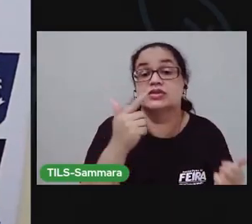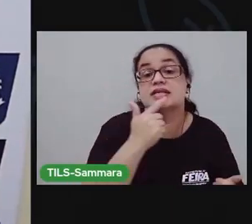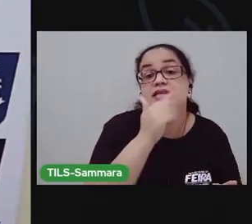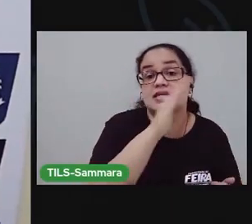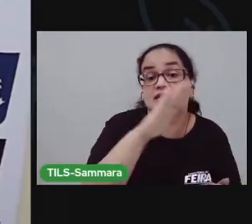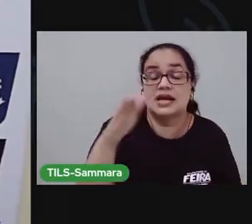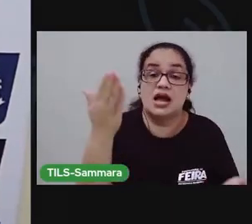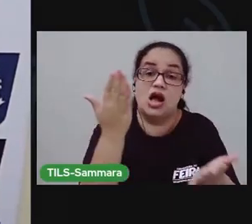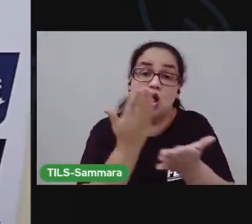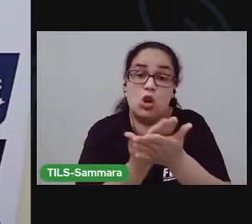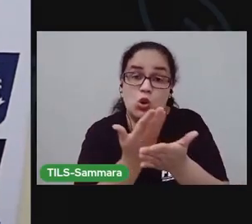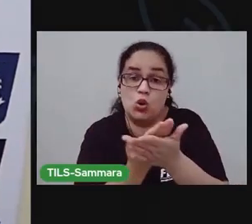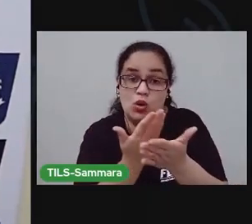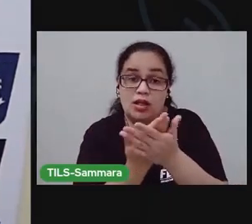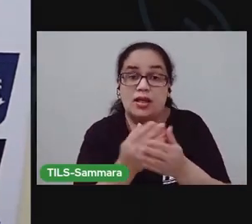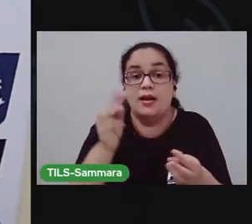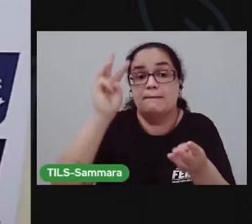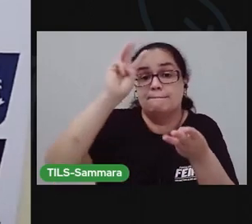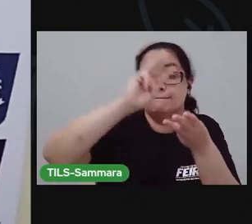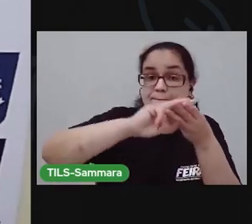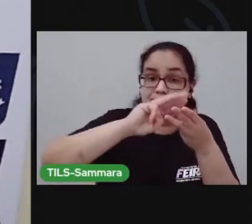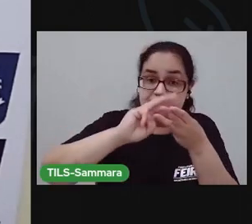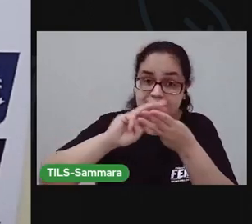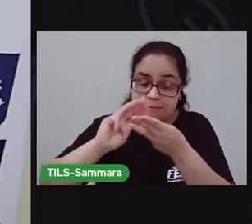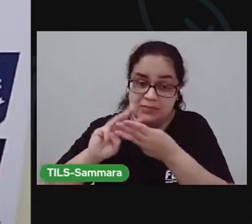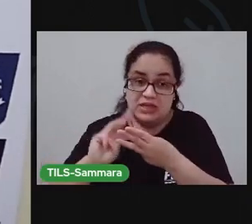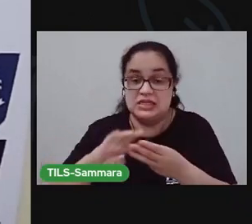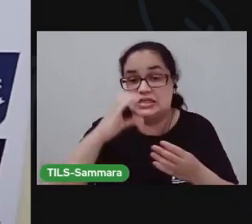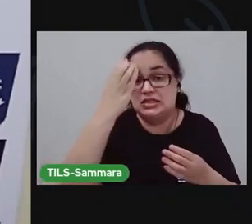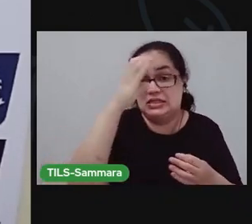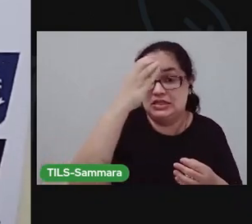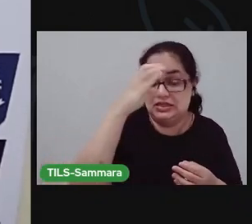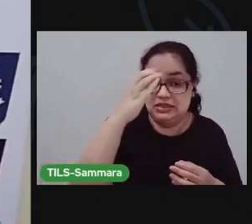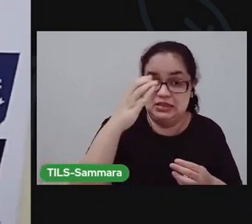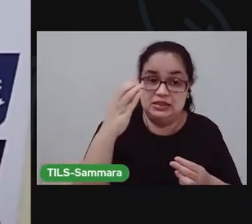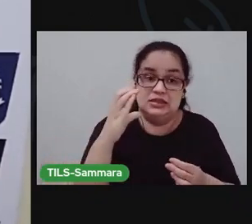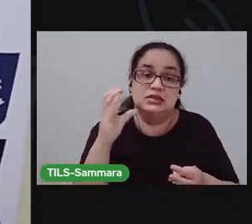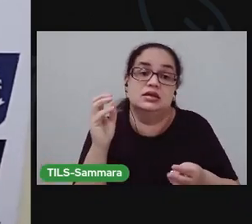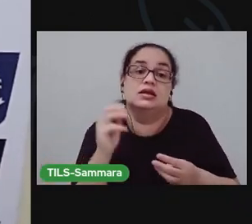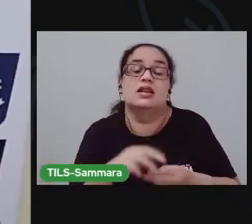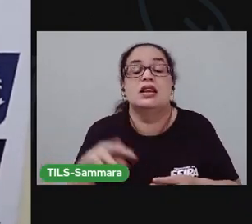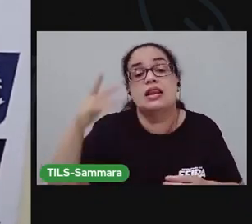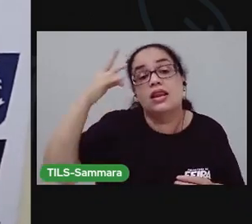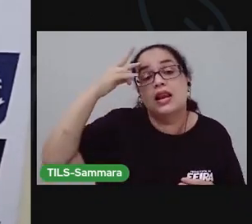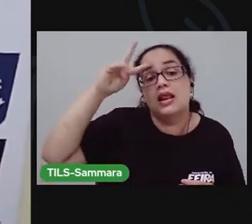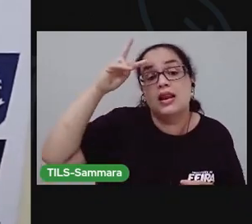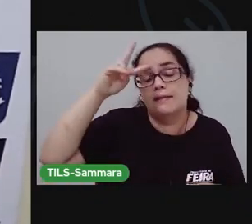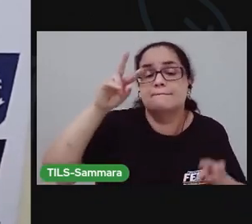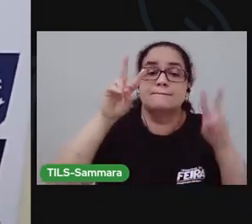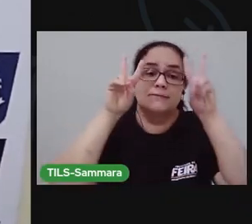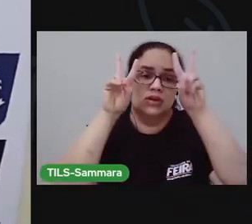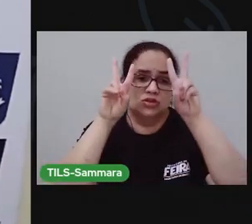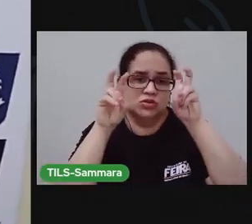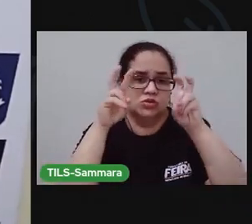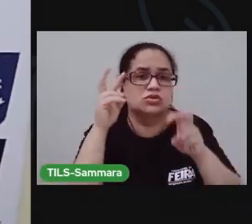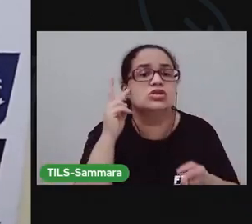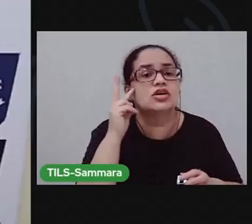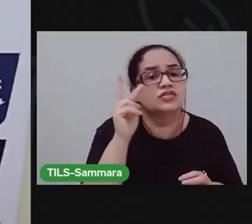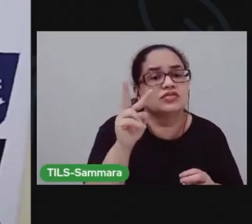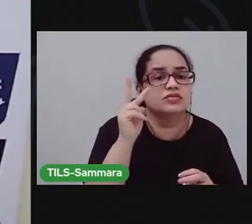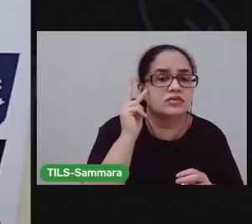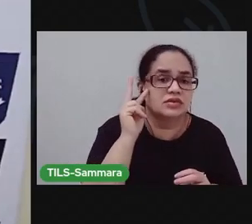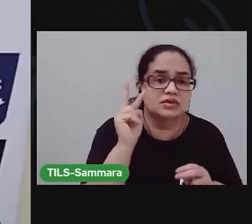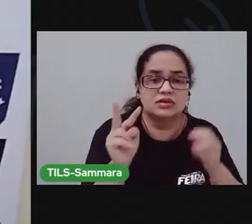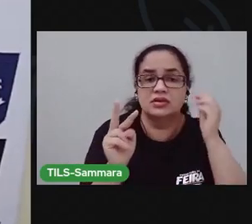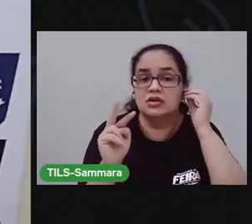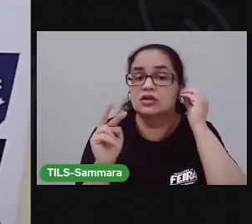aula de matemática e ciências da natureza, a gente vai relembrar um assunto que a gente já trabalhou e vai